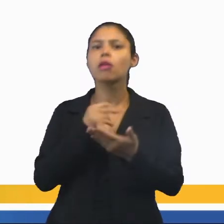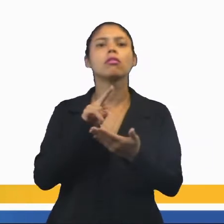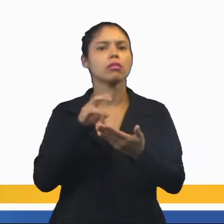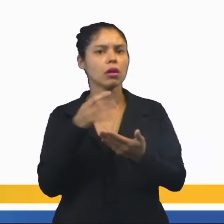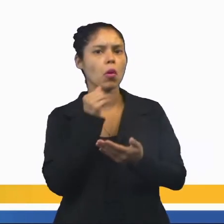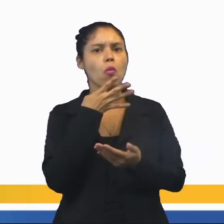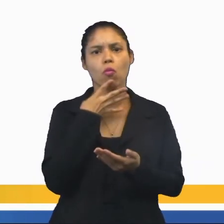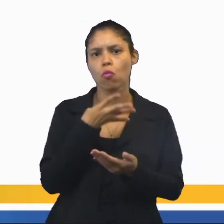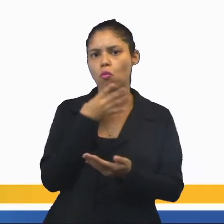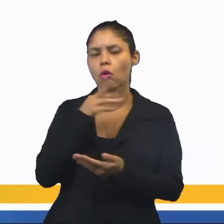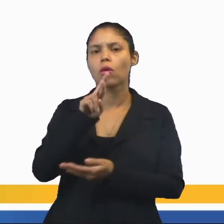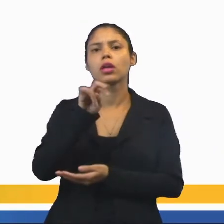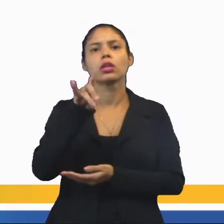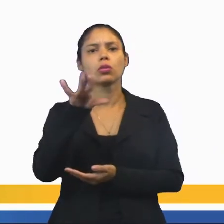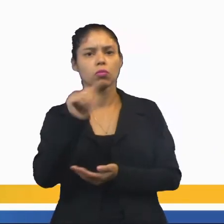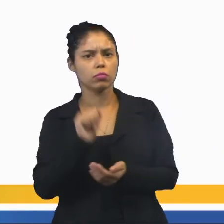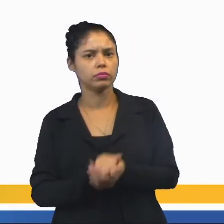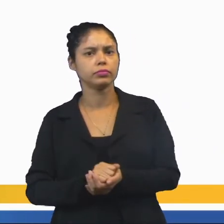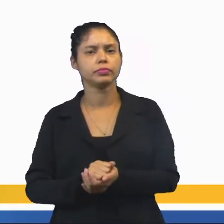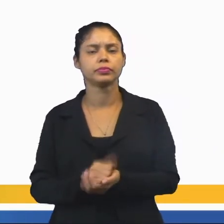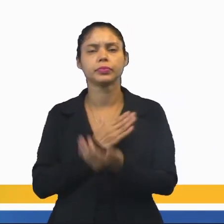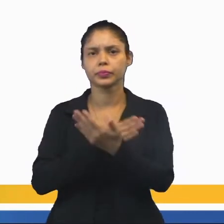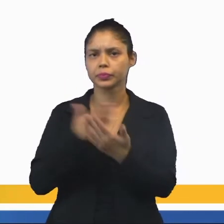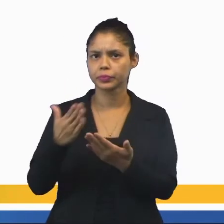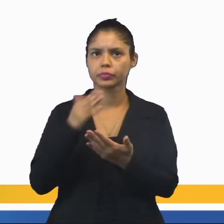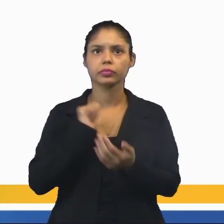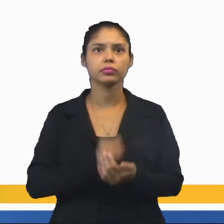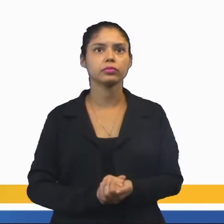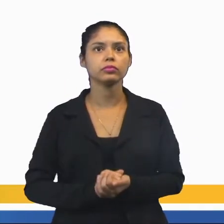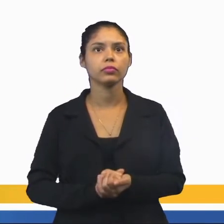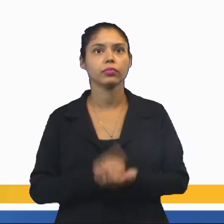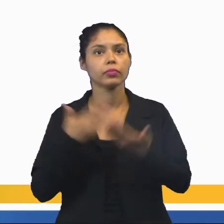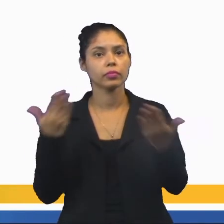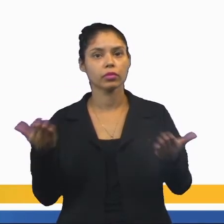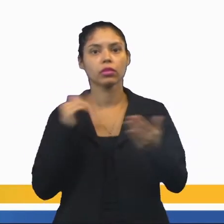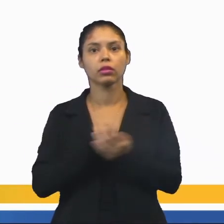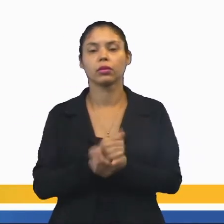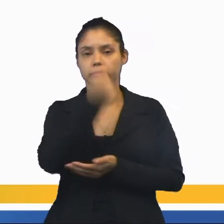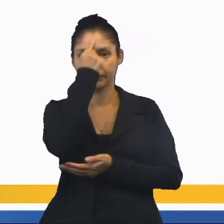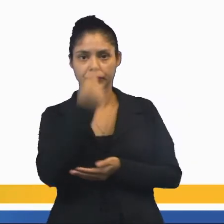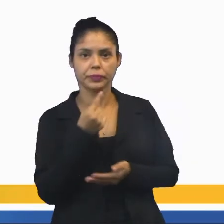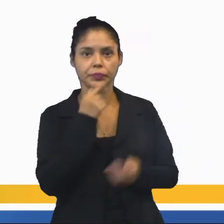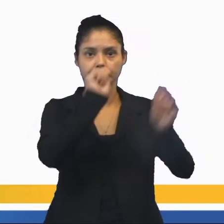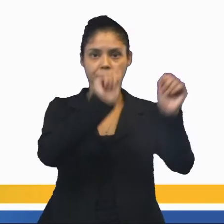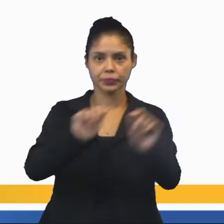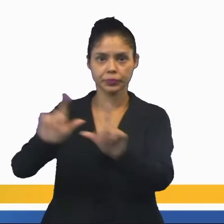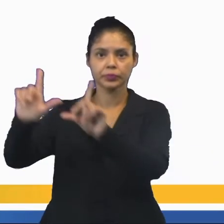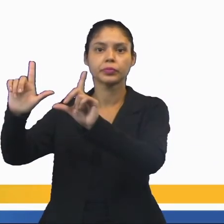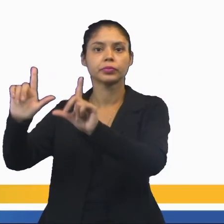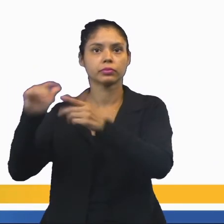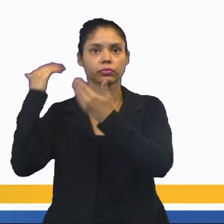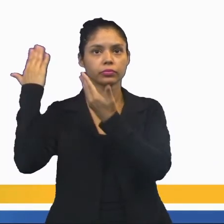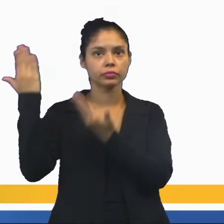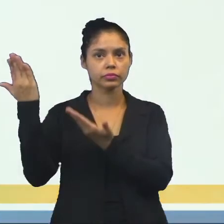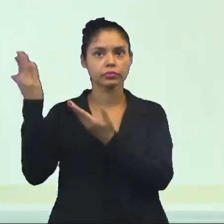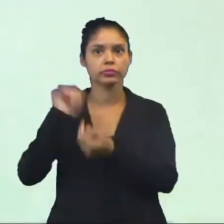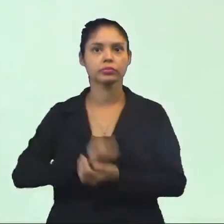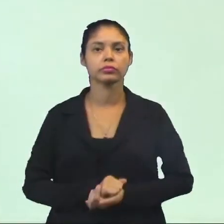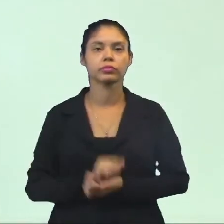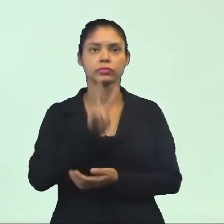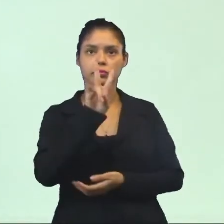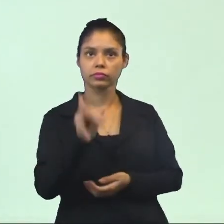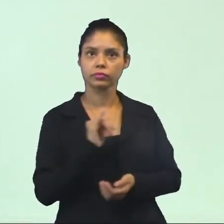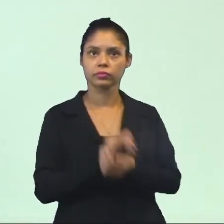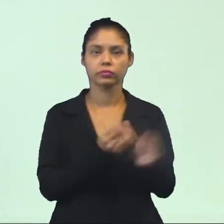perto os rituais de iniciação. Olha, esse slide que a gente colocou, a gente vai